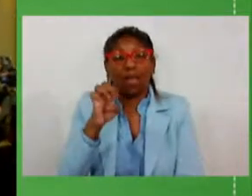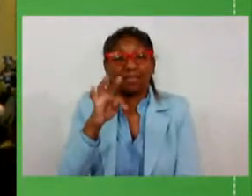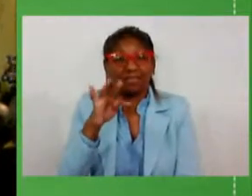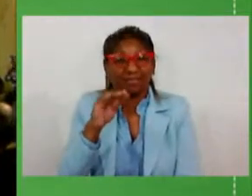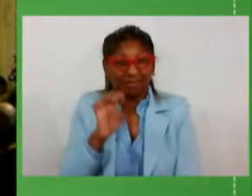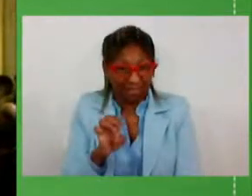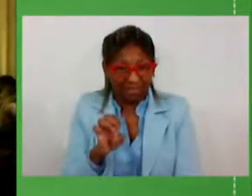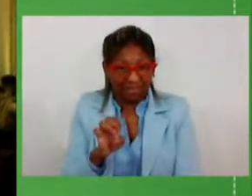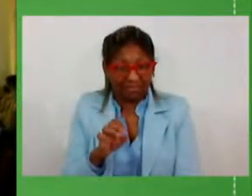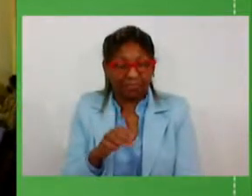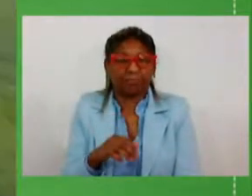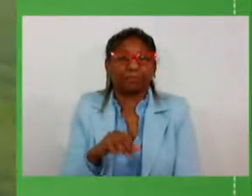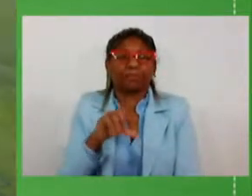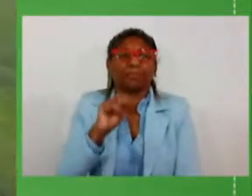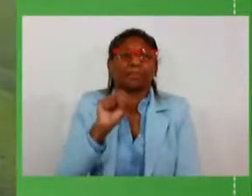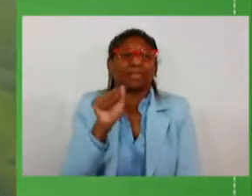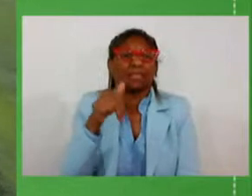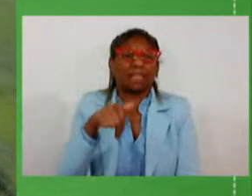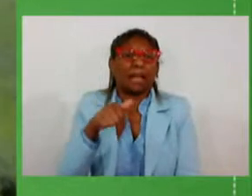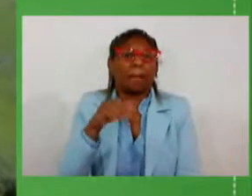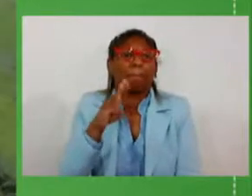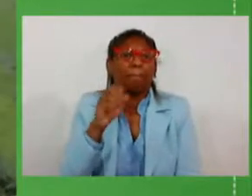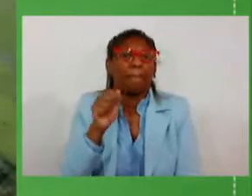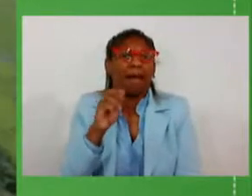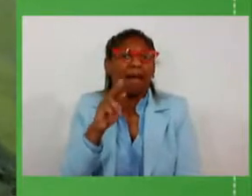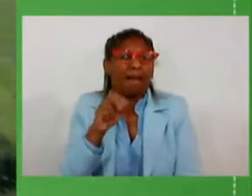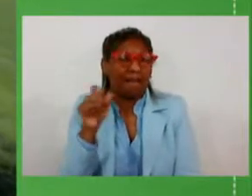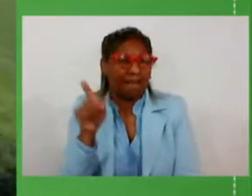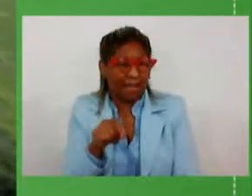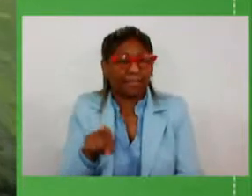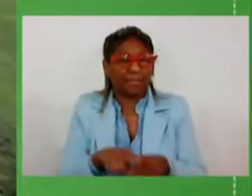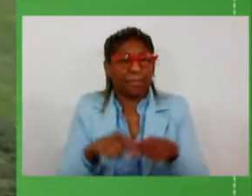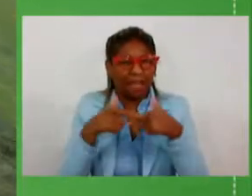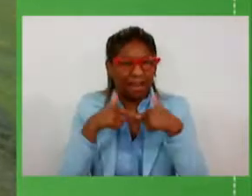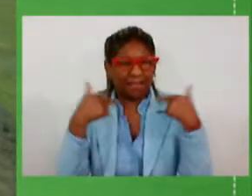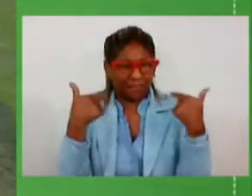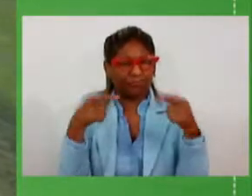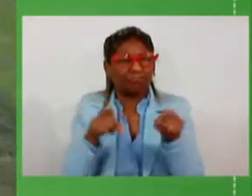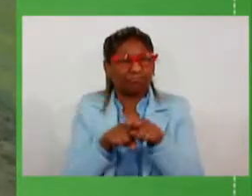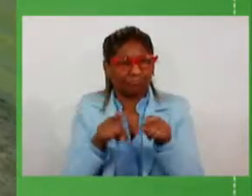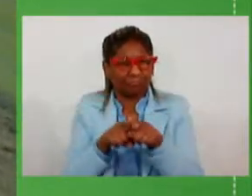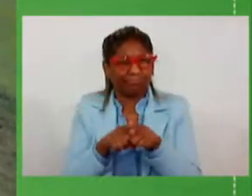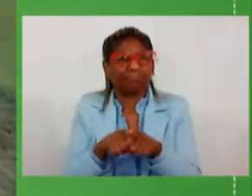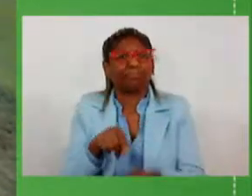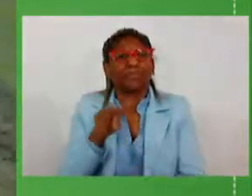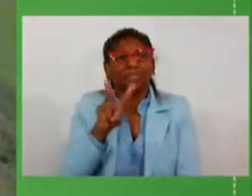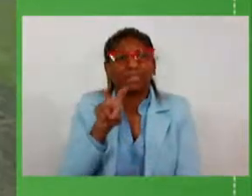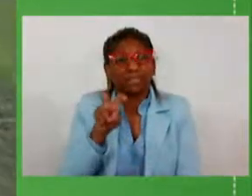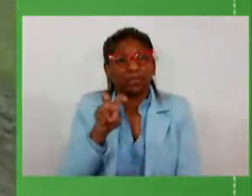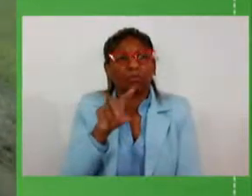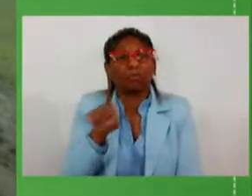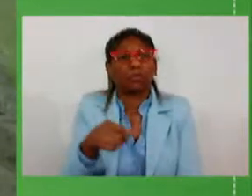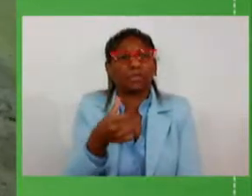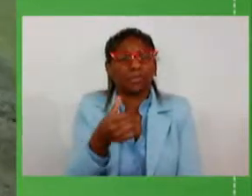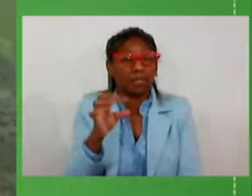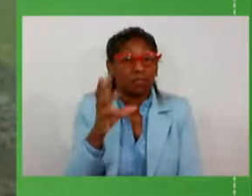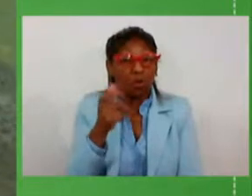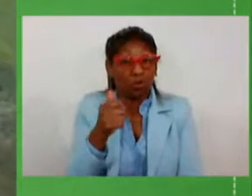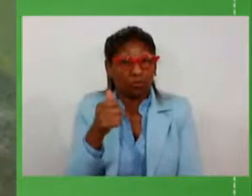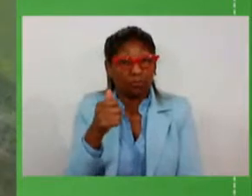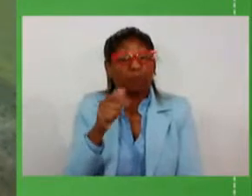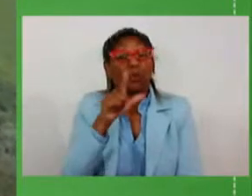Maçambará e Alegrete na 566 a conclusão da ligação estamos prevendo aqui 25 milhões de reais no lote 1 da